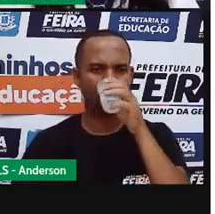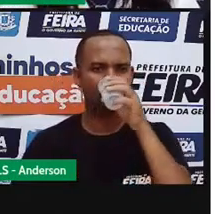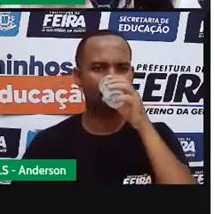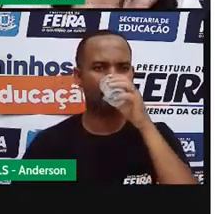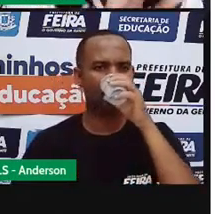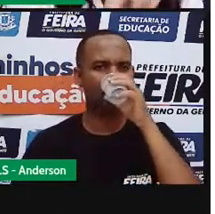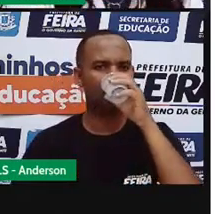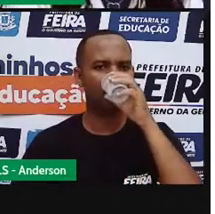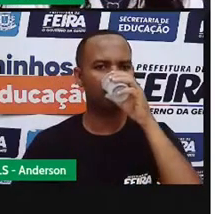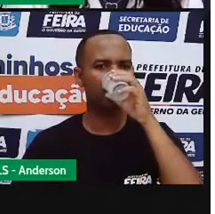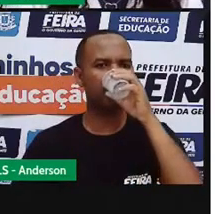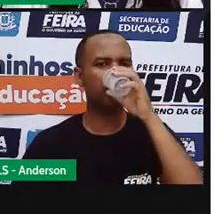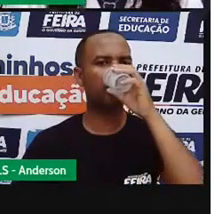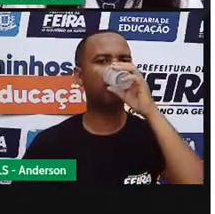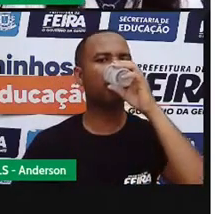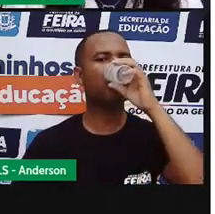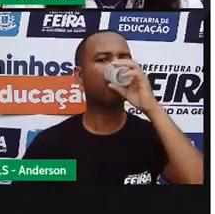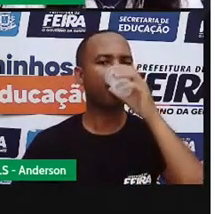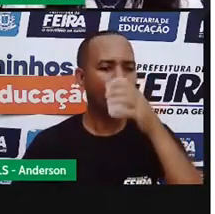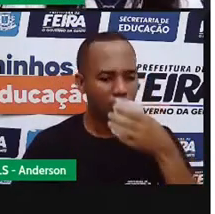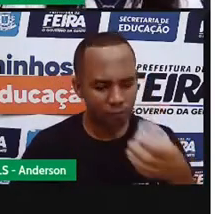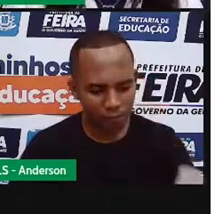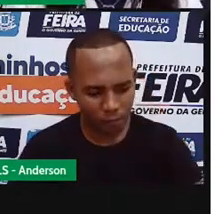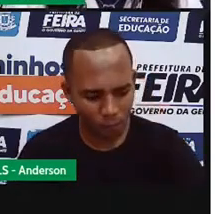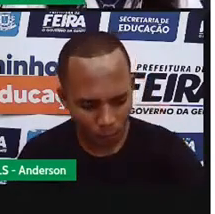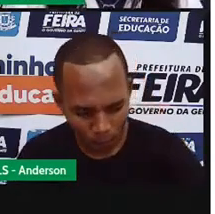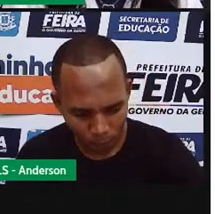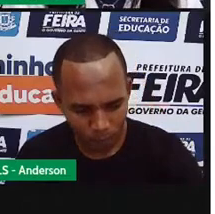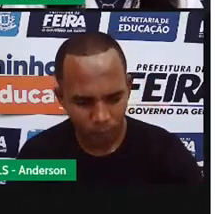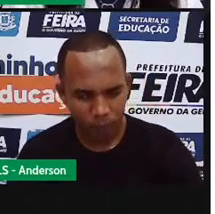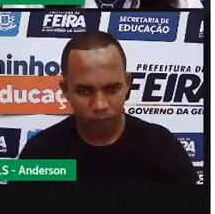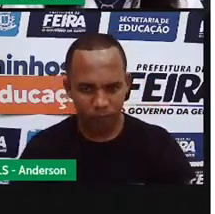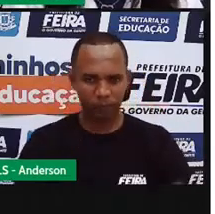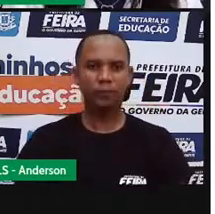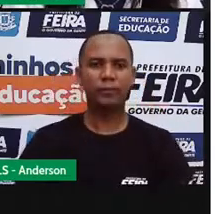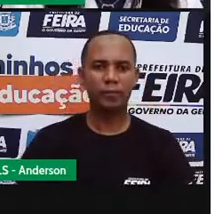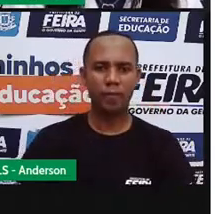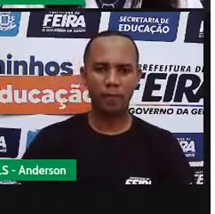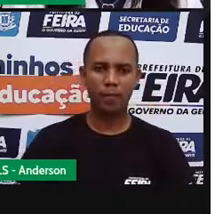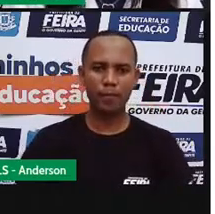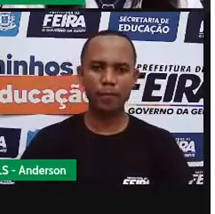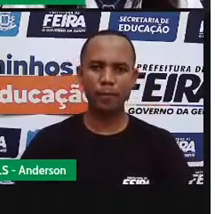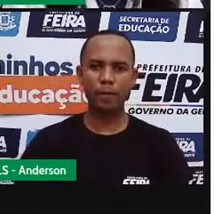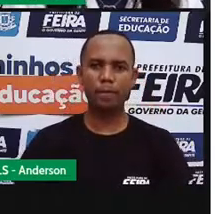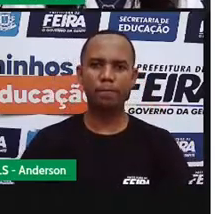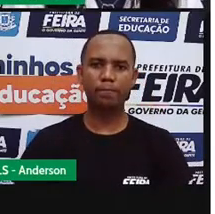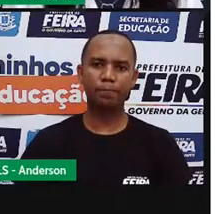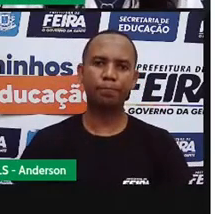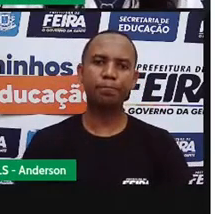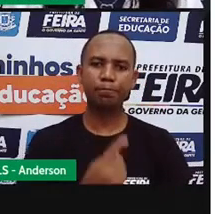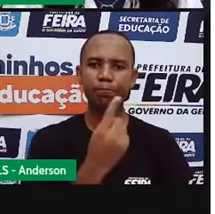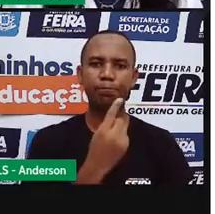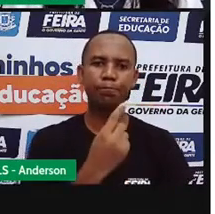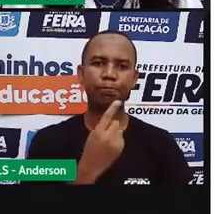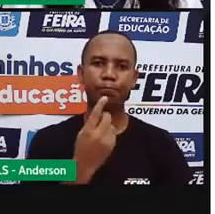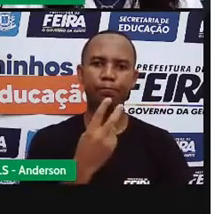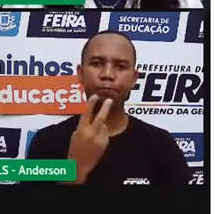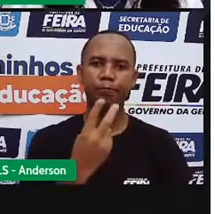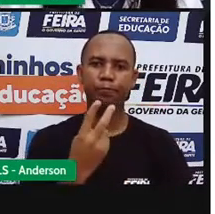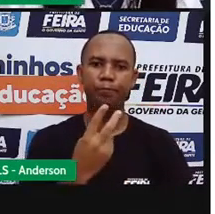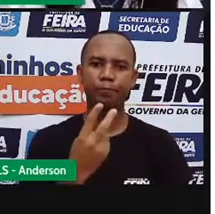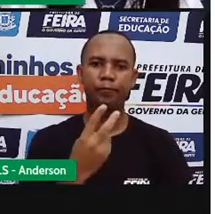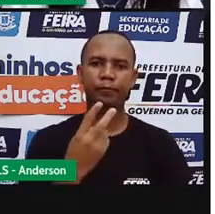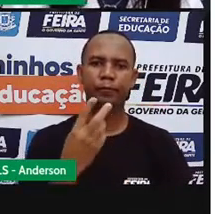de suco tem nessa jarra. um, dois, três, quatro.